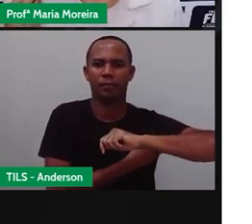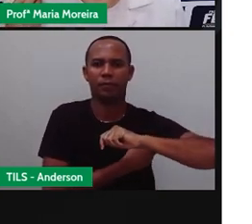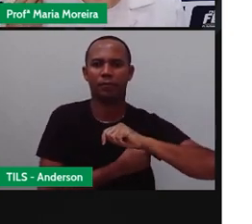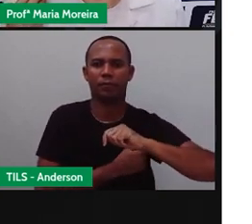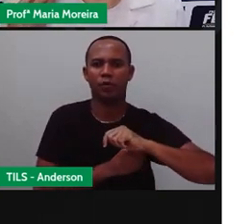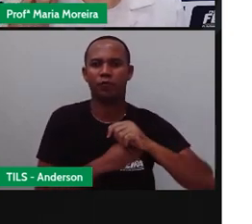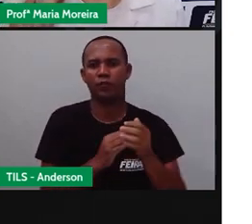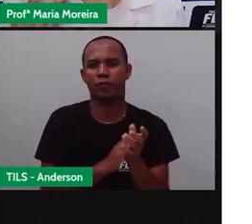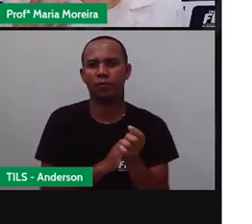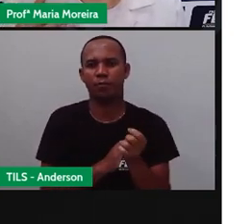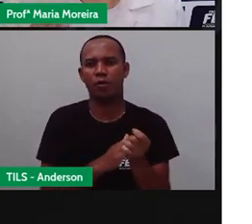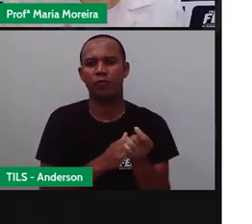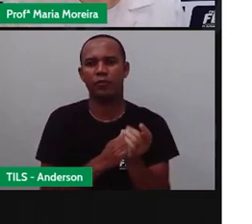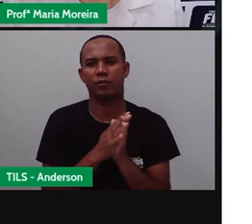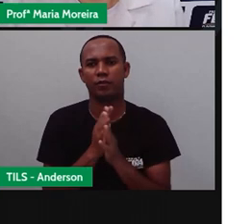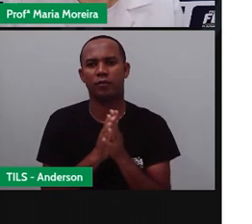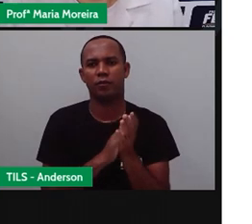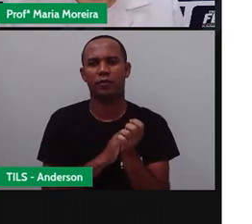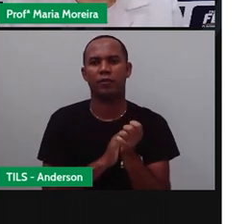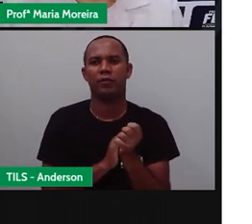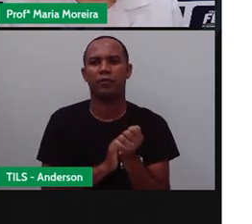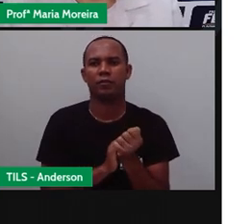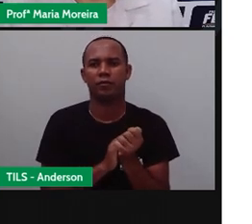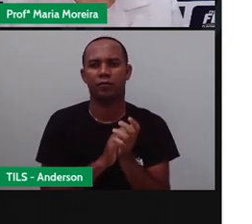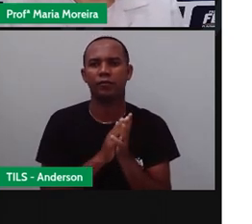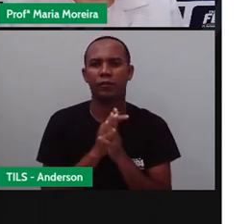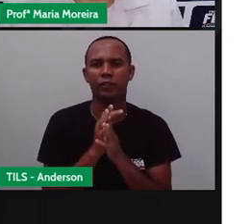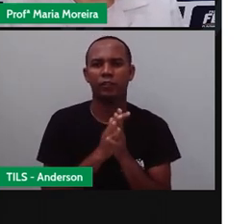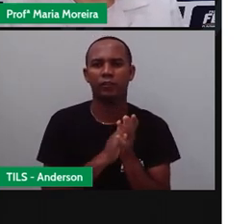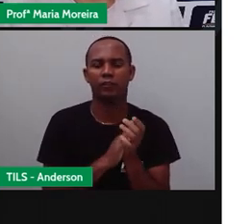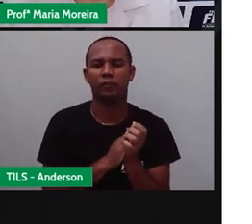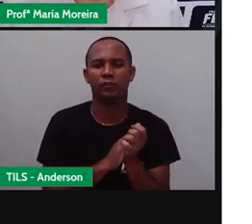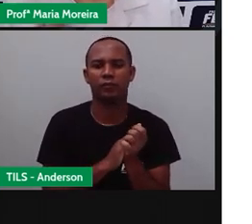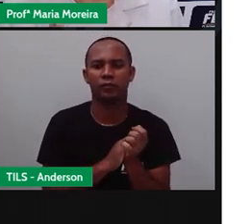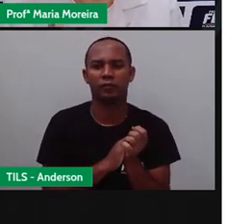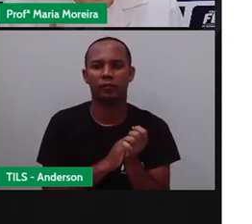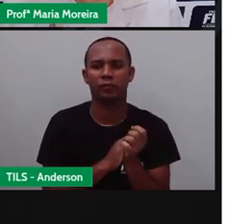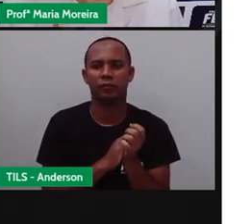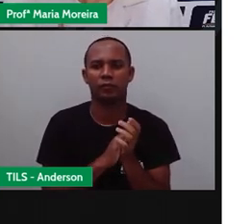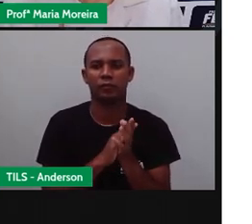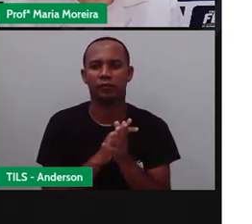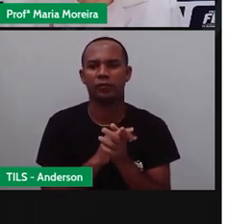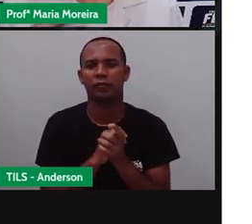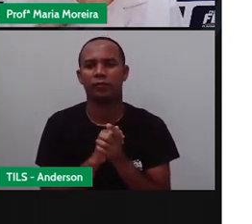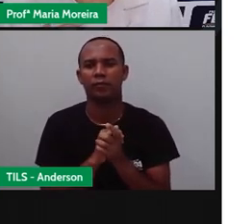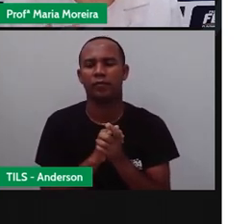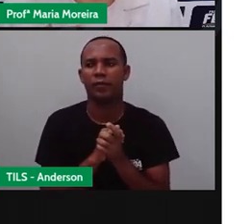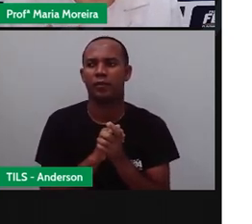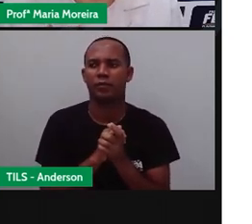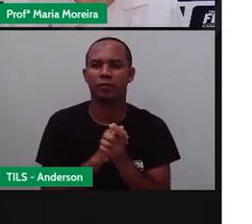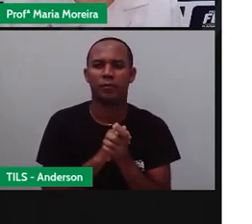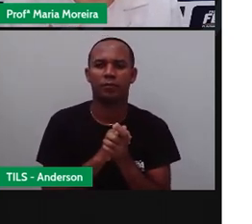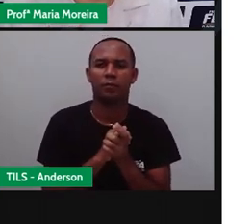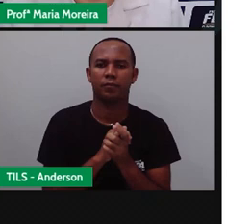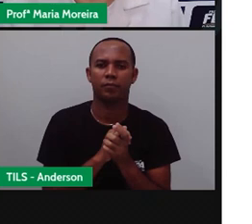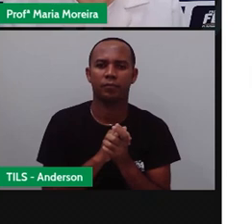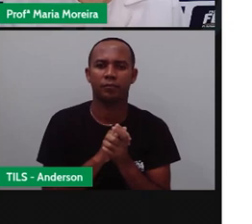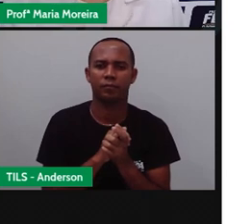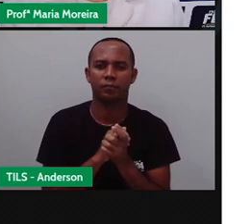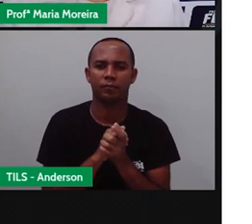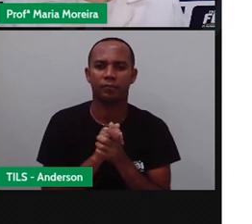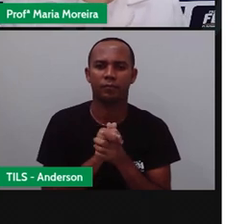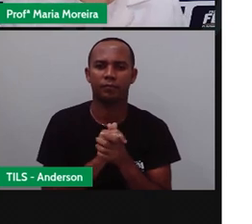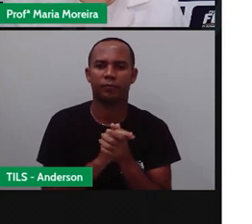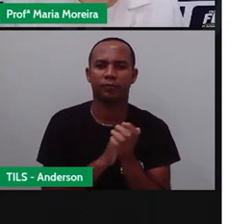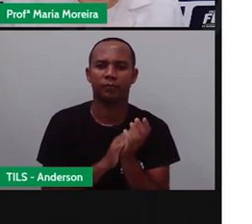Povos, povos. Agora, porque é... Povos, eu falei certo, né? Por que eu fiquei corrigindo? Acho que, dentro de falar, você já começa a ficar confuso do que você está falando.